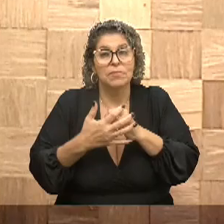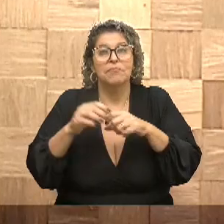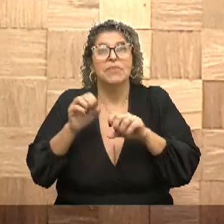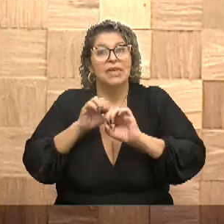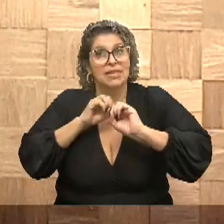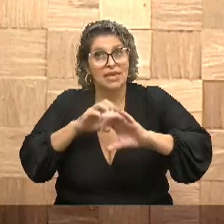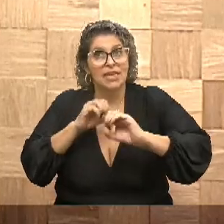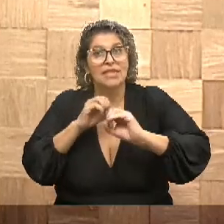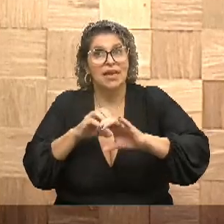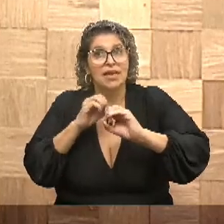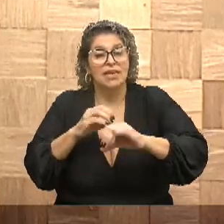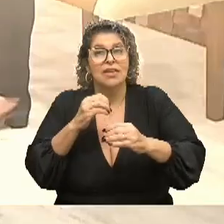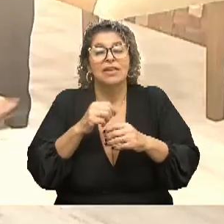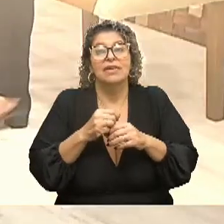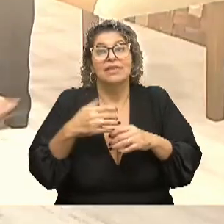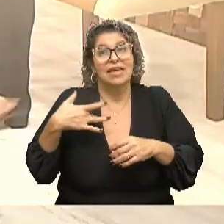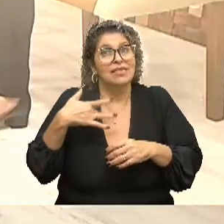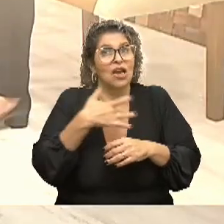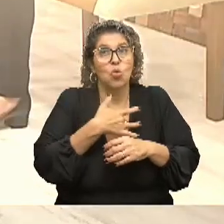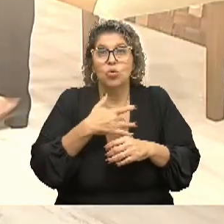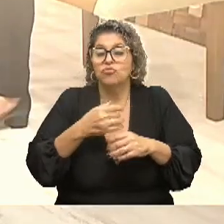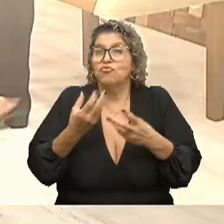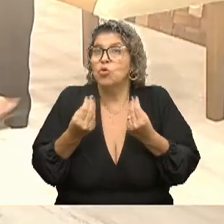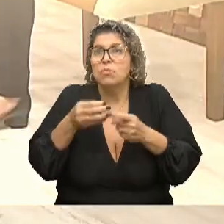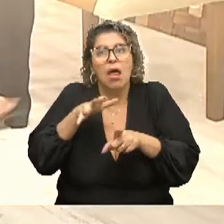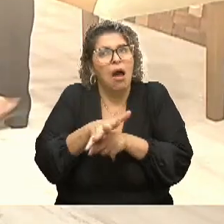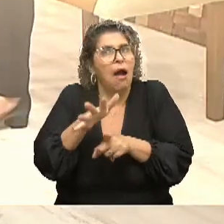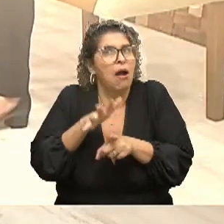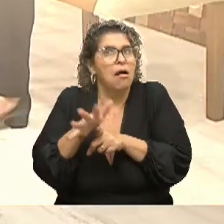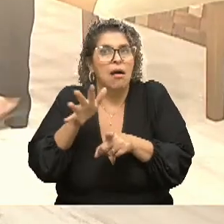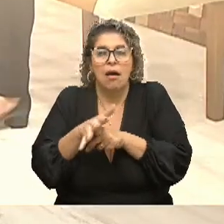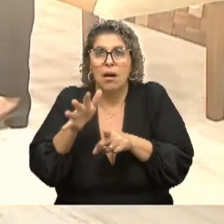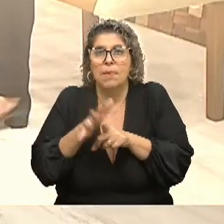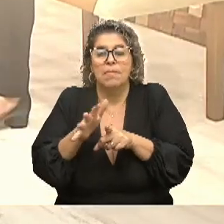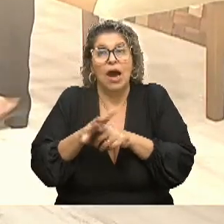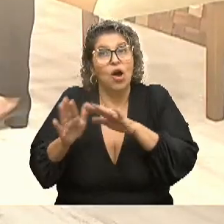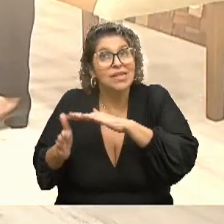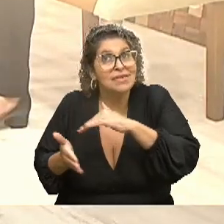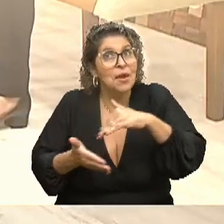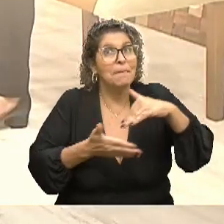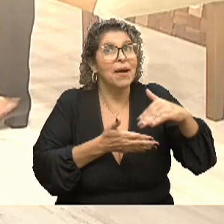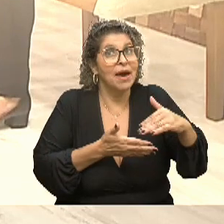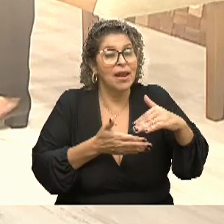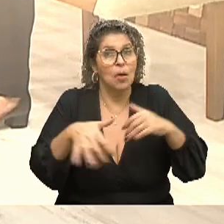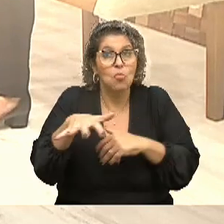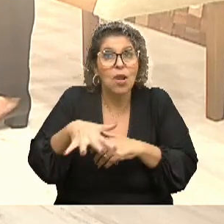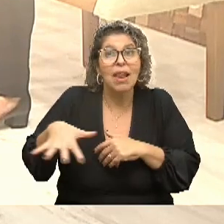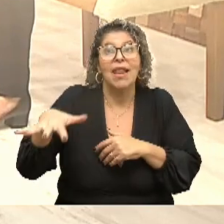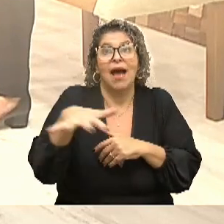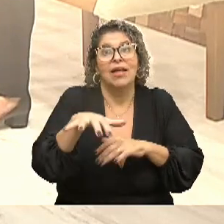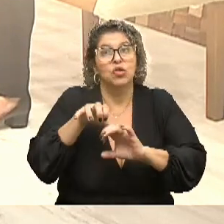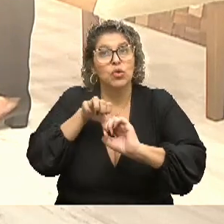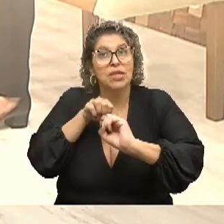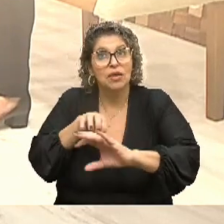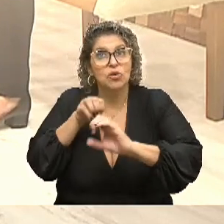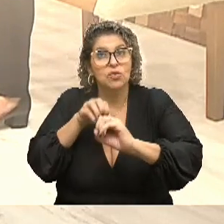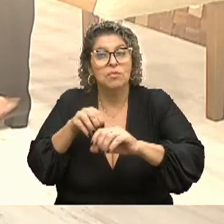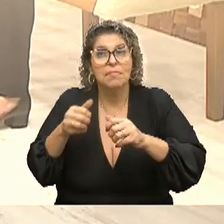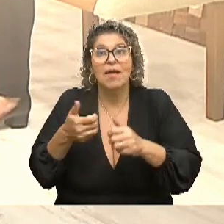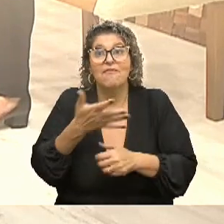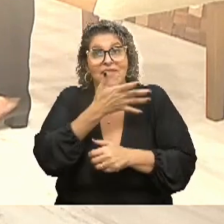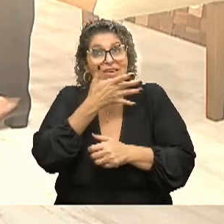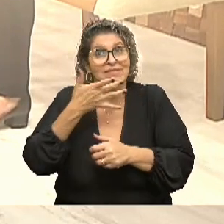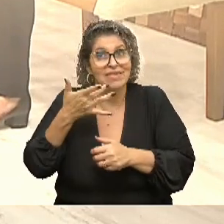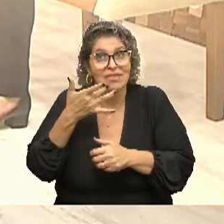muito demandada. Então, trazer isso para a esfera da educação também facilita o fluxo de